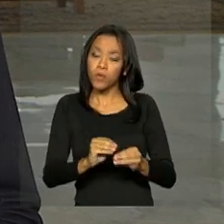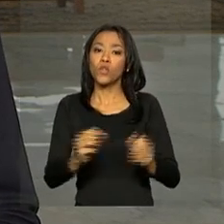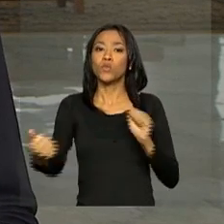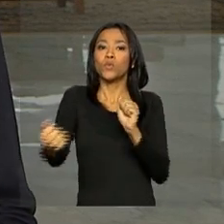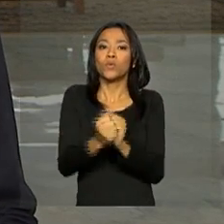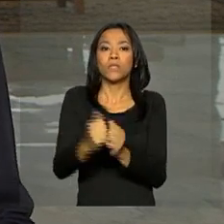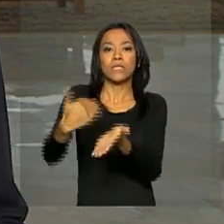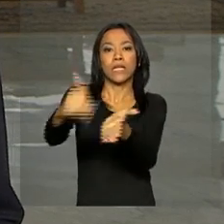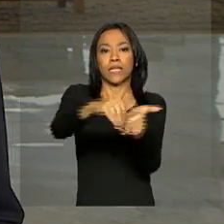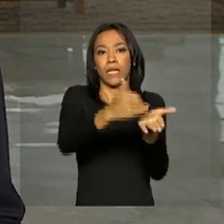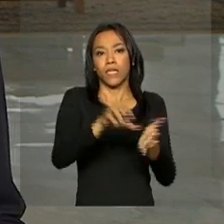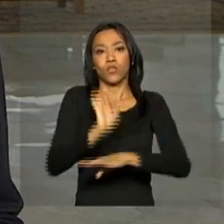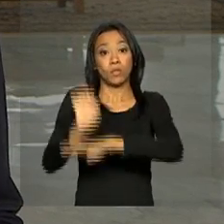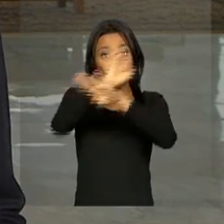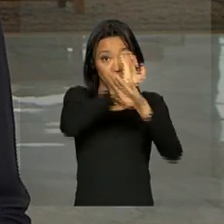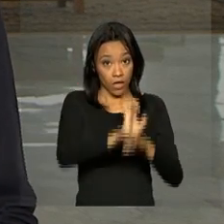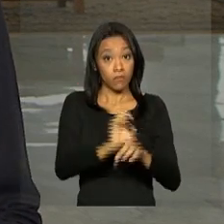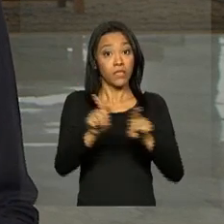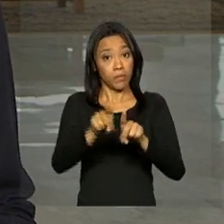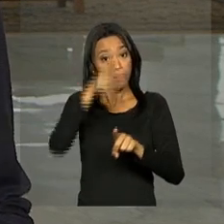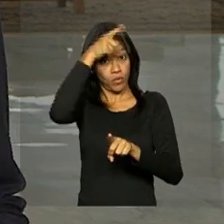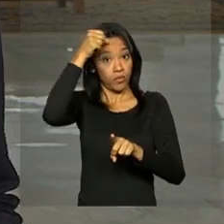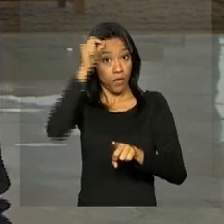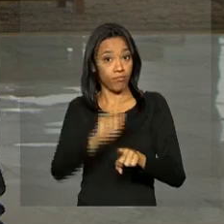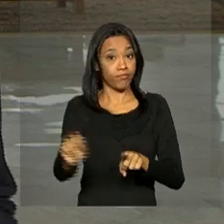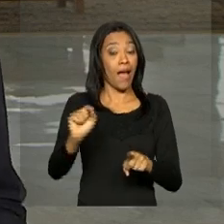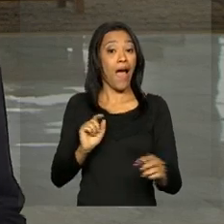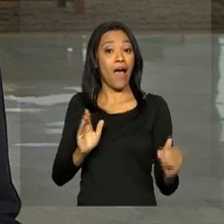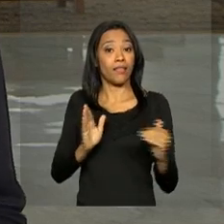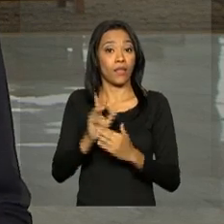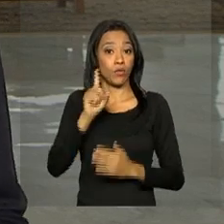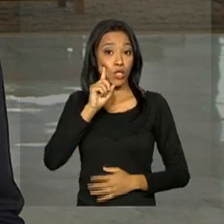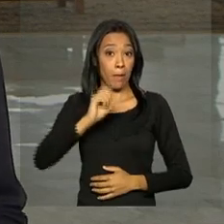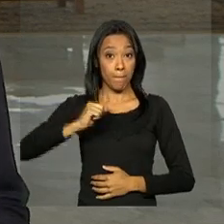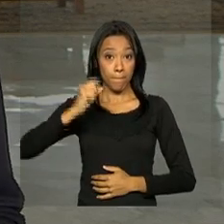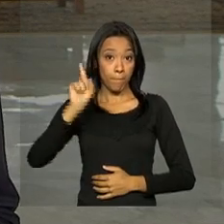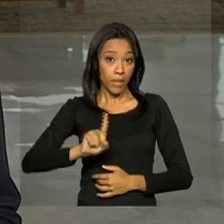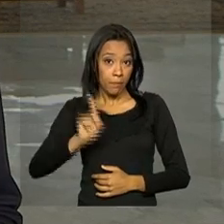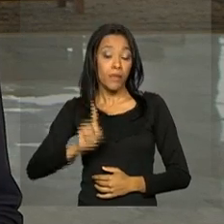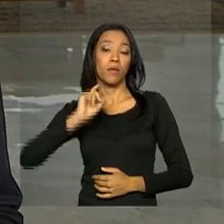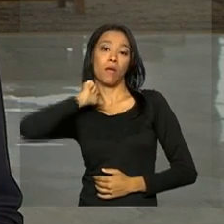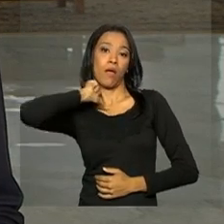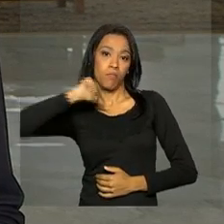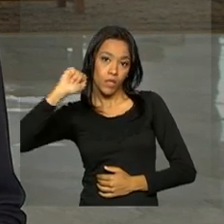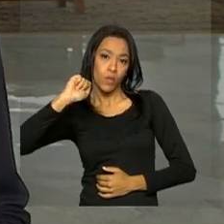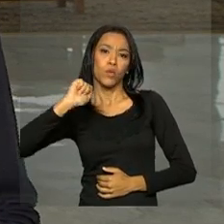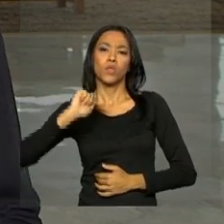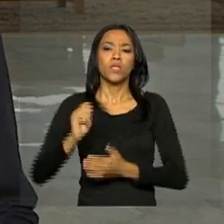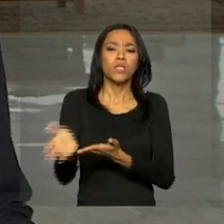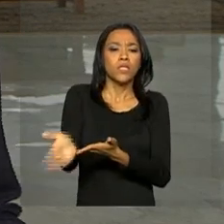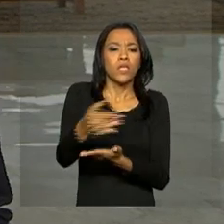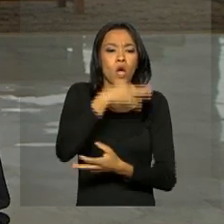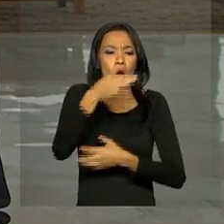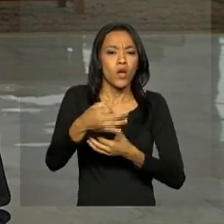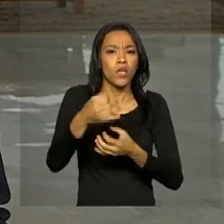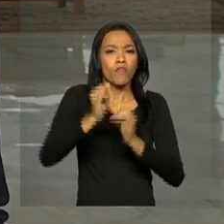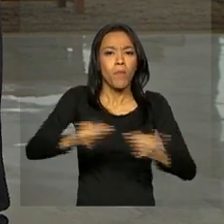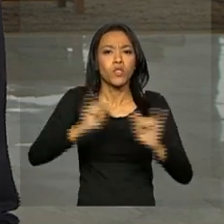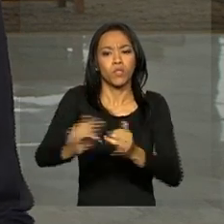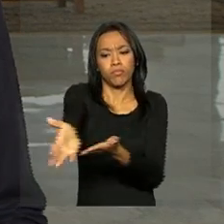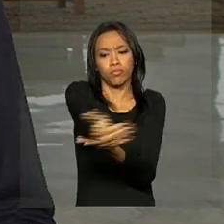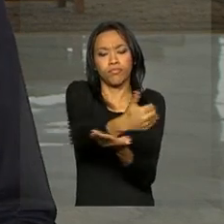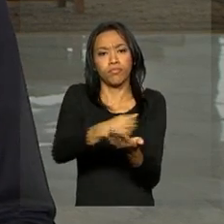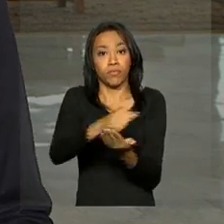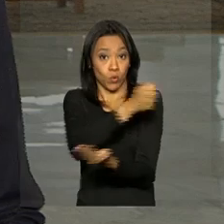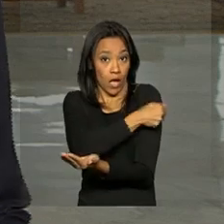estaduais e municipais de educação. Portanto, eles têm até o dia 1º de abril para coletar dados sobre o rendimento dos alunos,